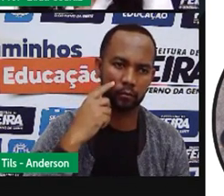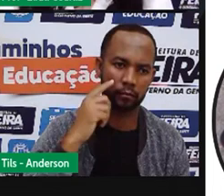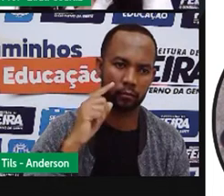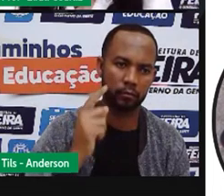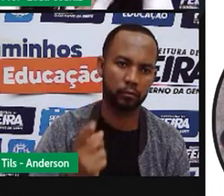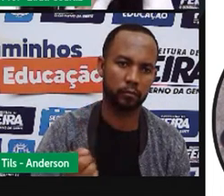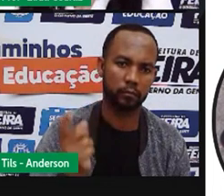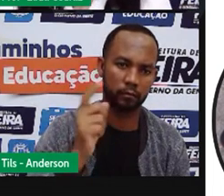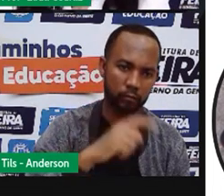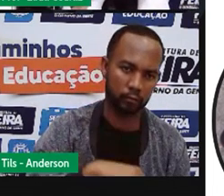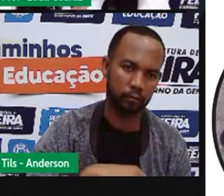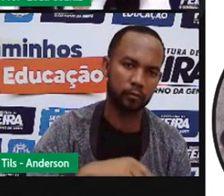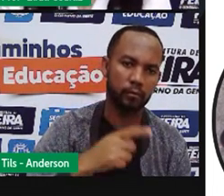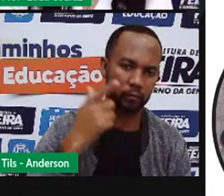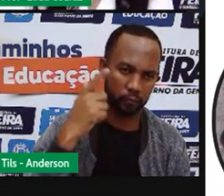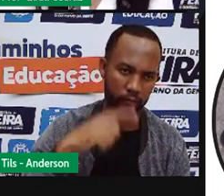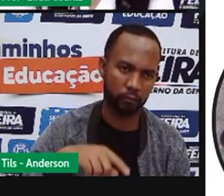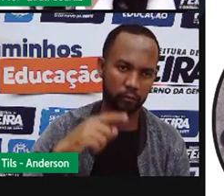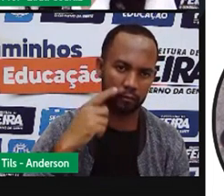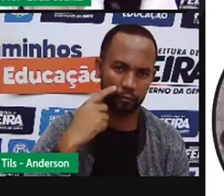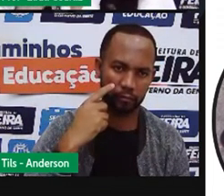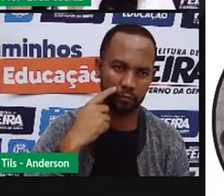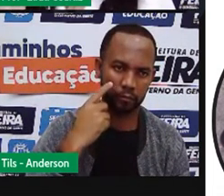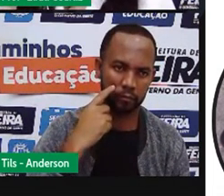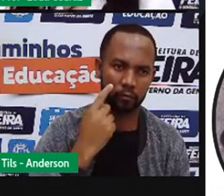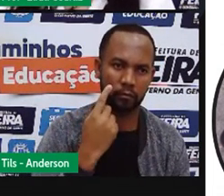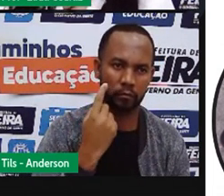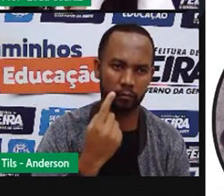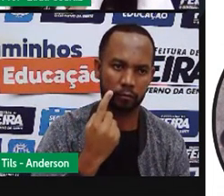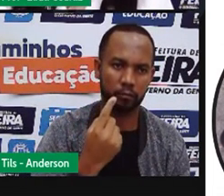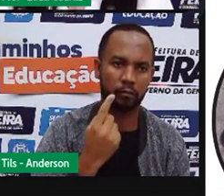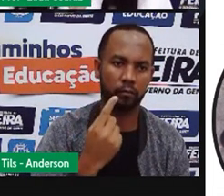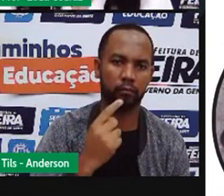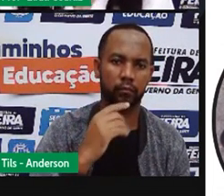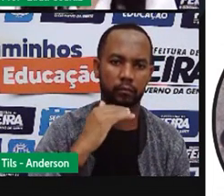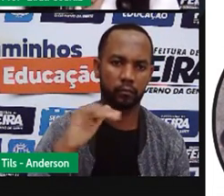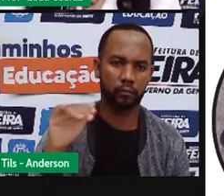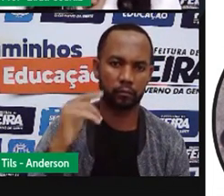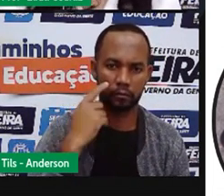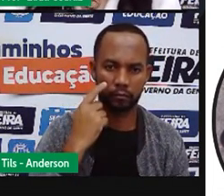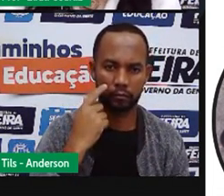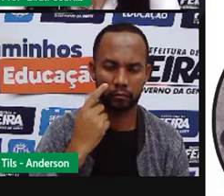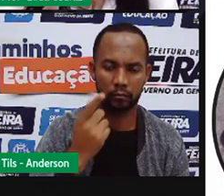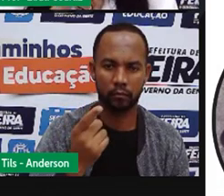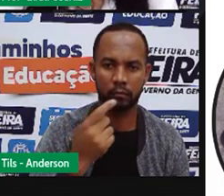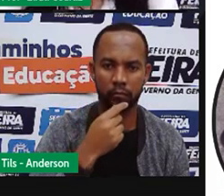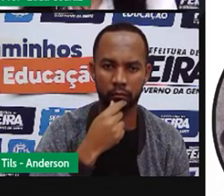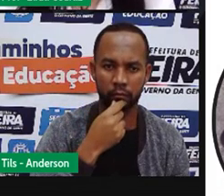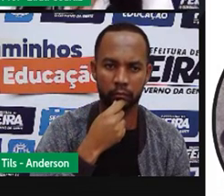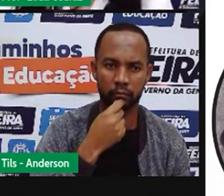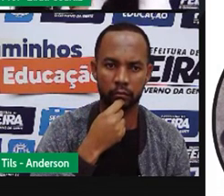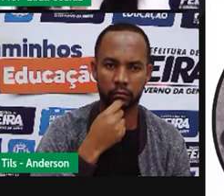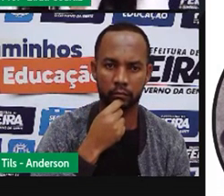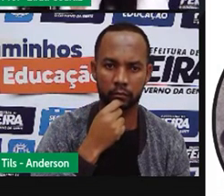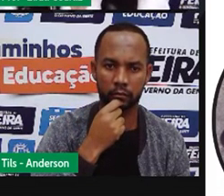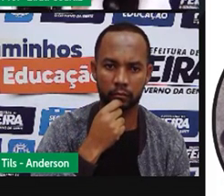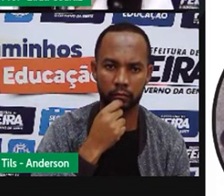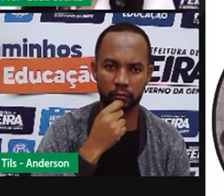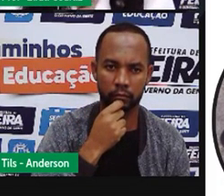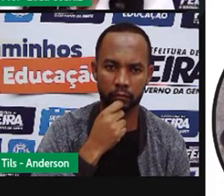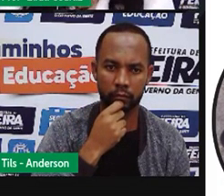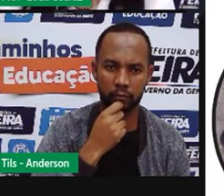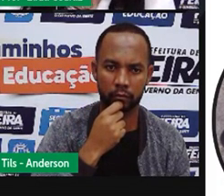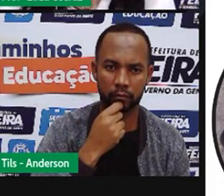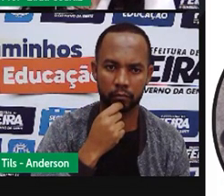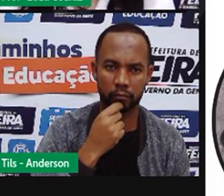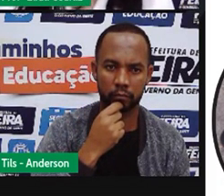teria que voltar novamente daqui a uma hora e trinta. qual seria o horário em que ele deveria